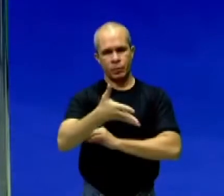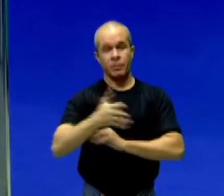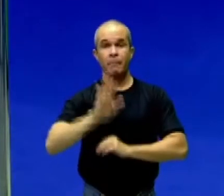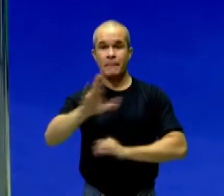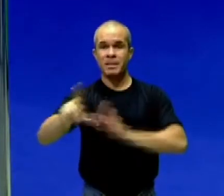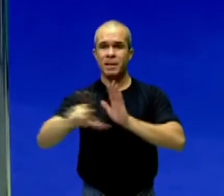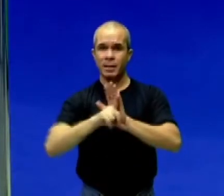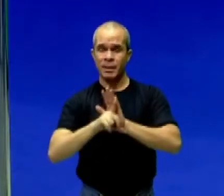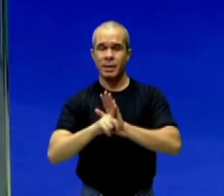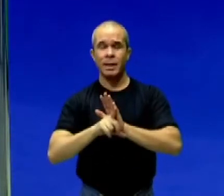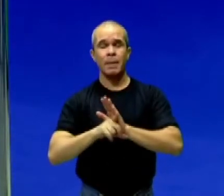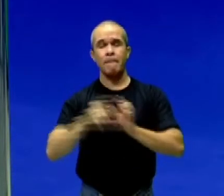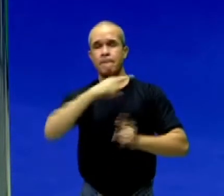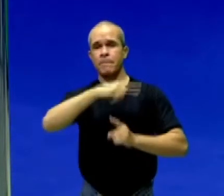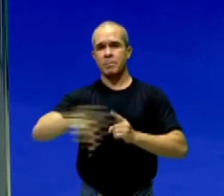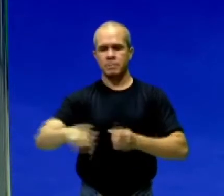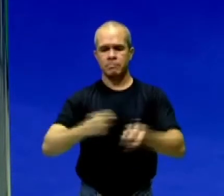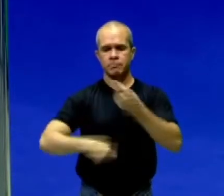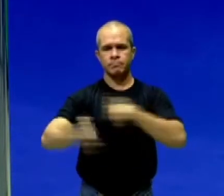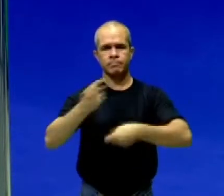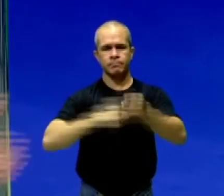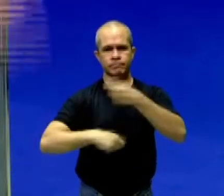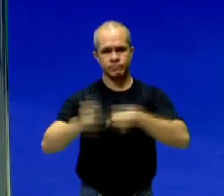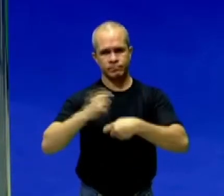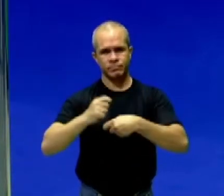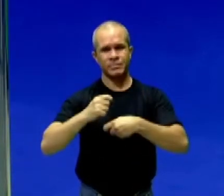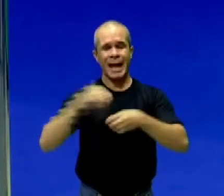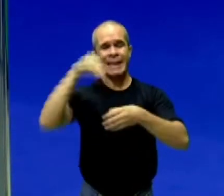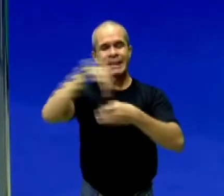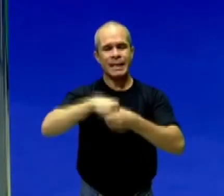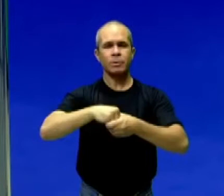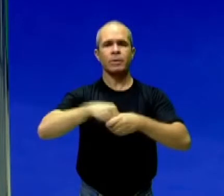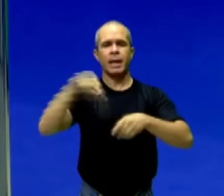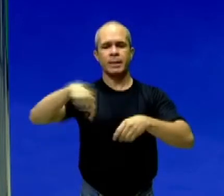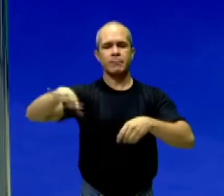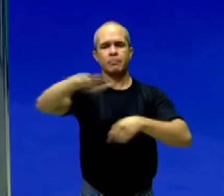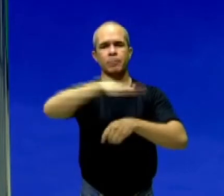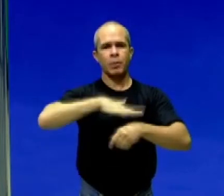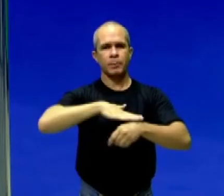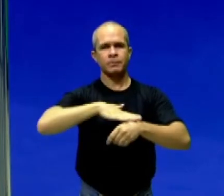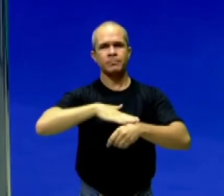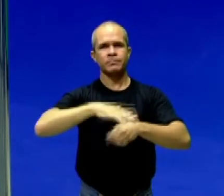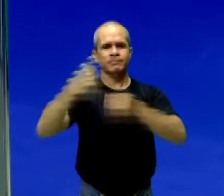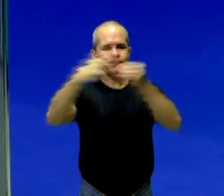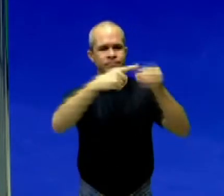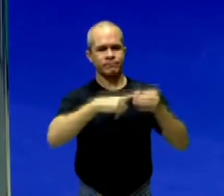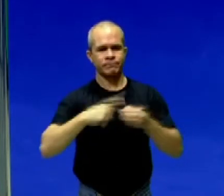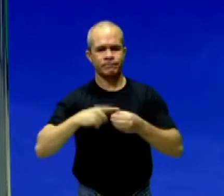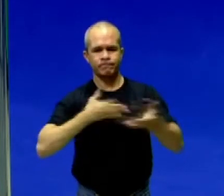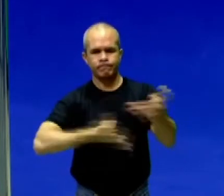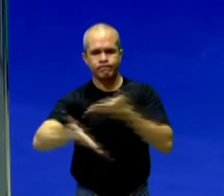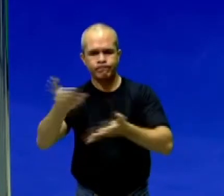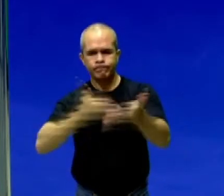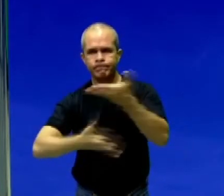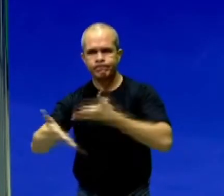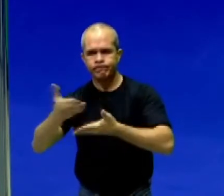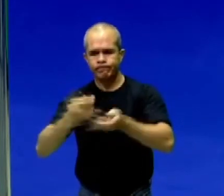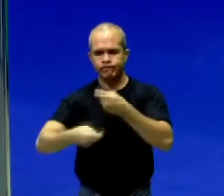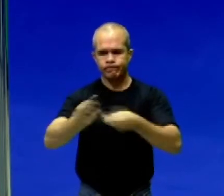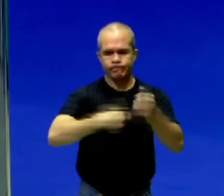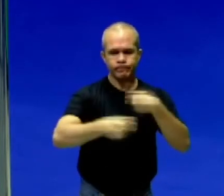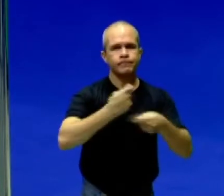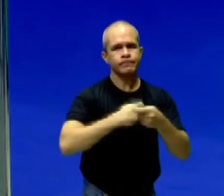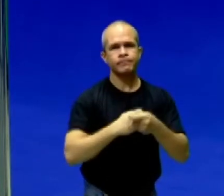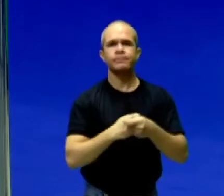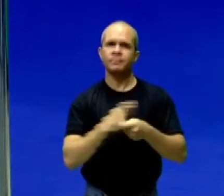lei não proibiu a comercialização dos escravos dentro das províncias brasileiras. E isso fez com que aumentasse